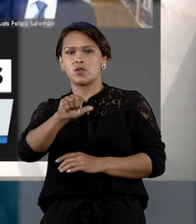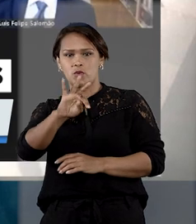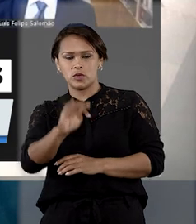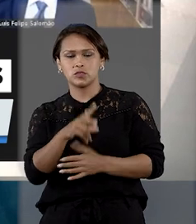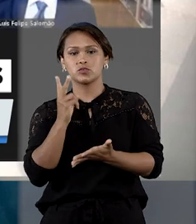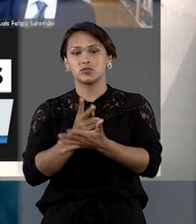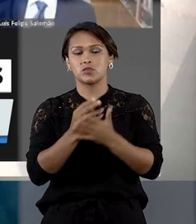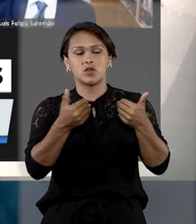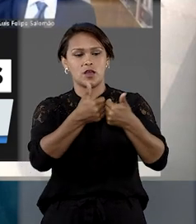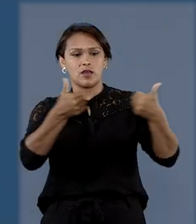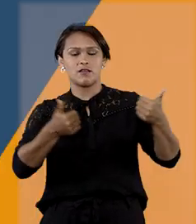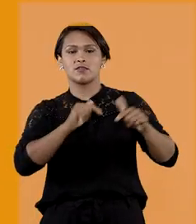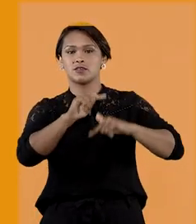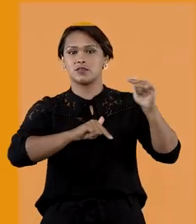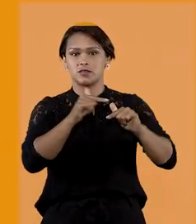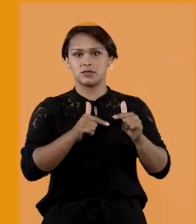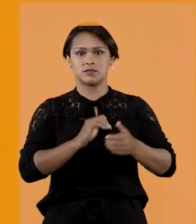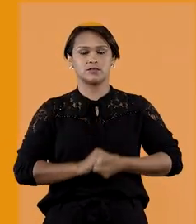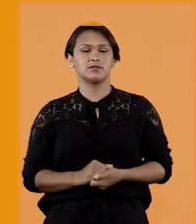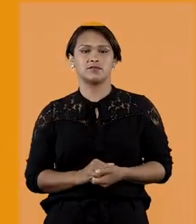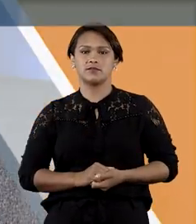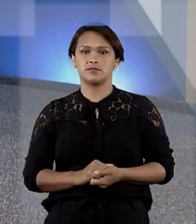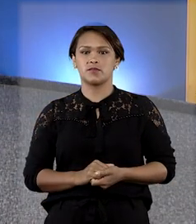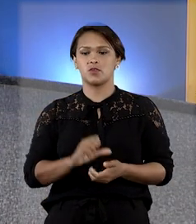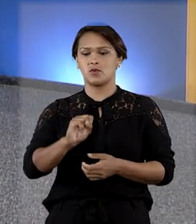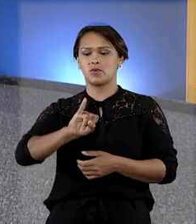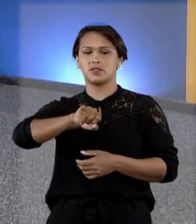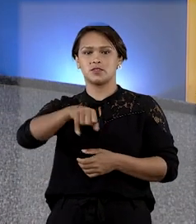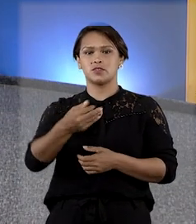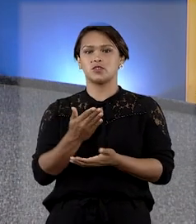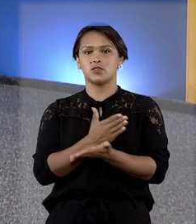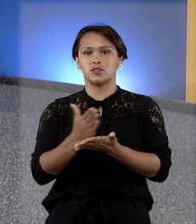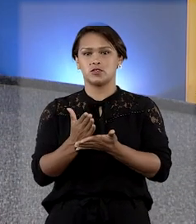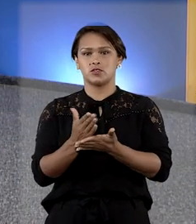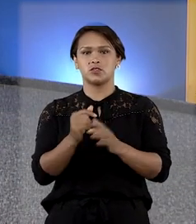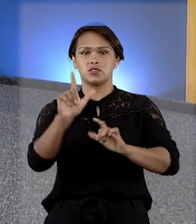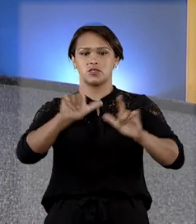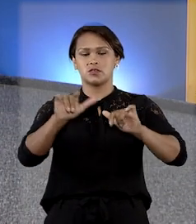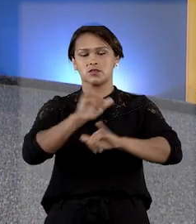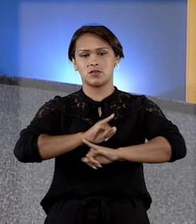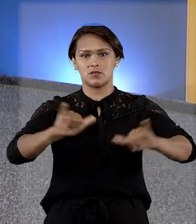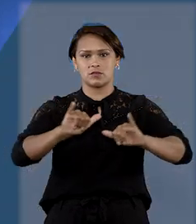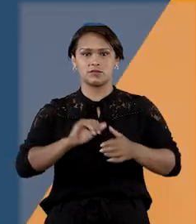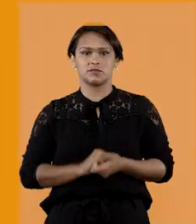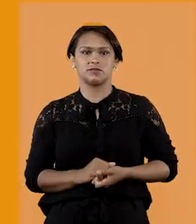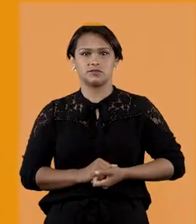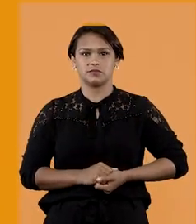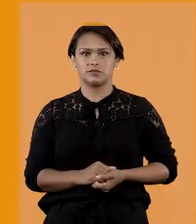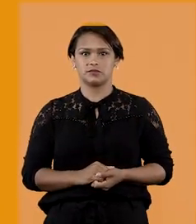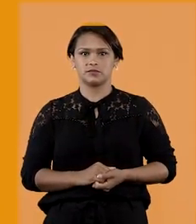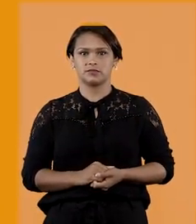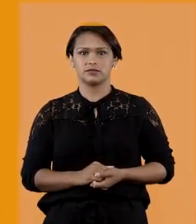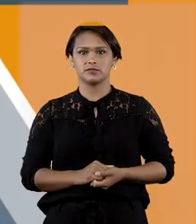vai continuar afastada do cargo. O STJ Notícias começa agora.